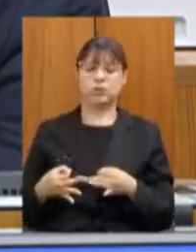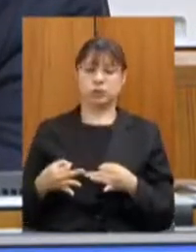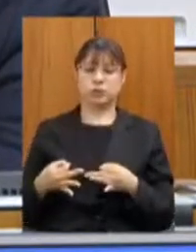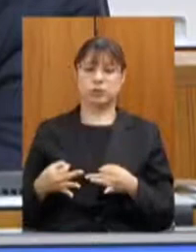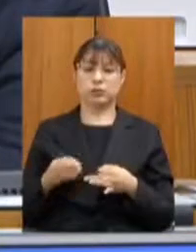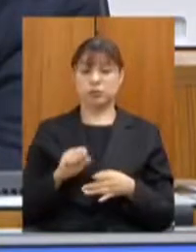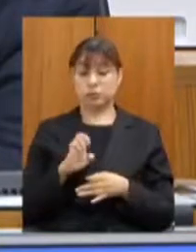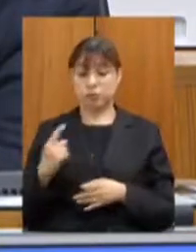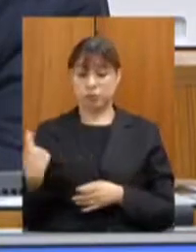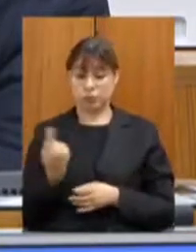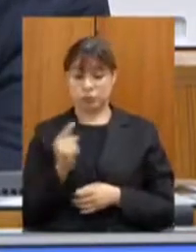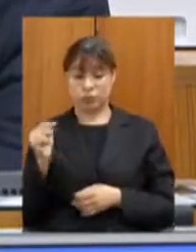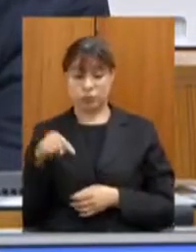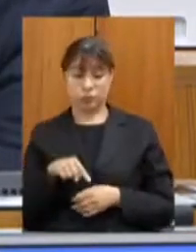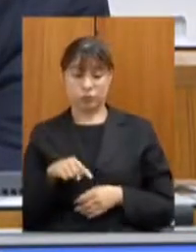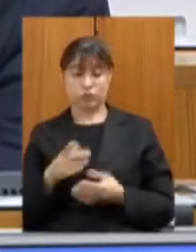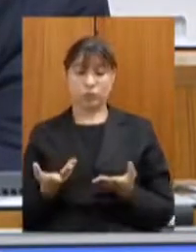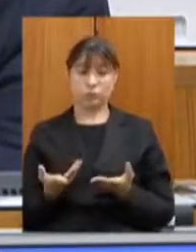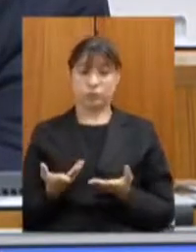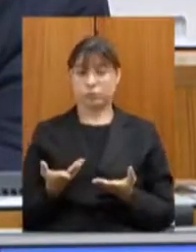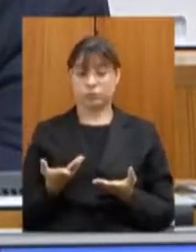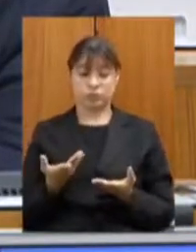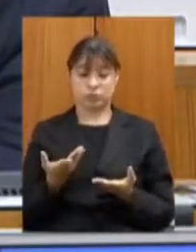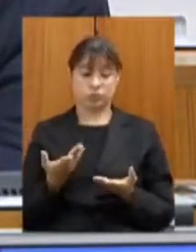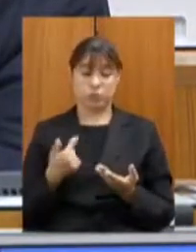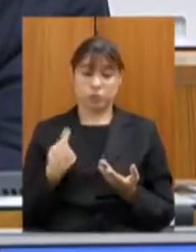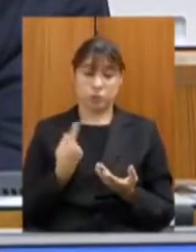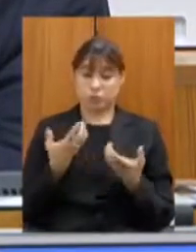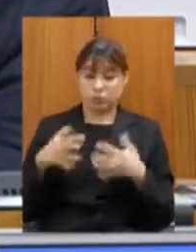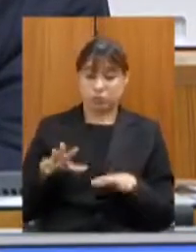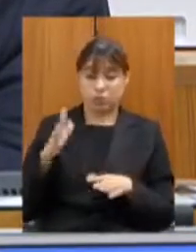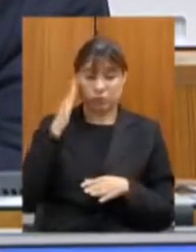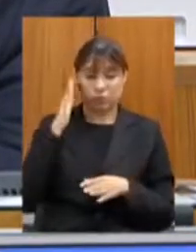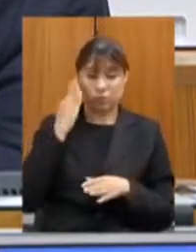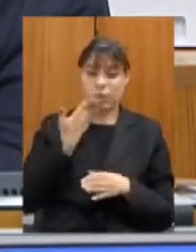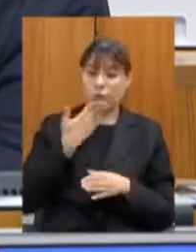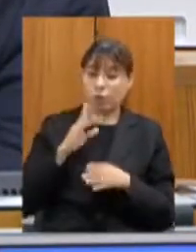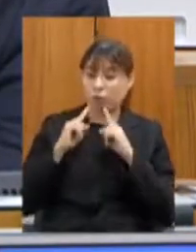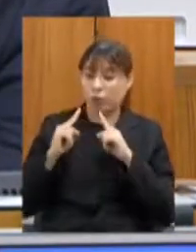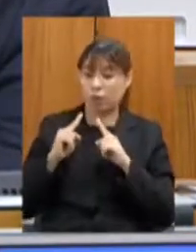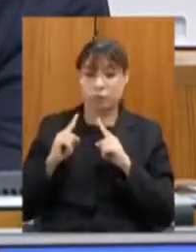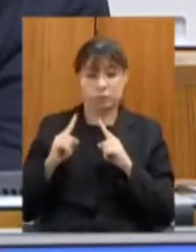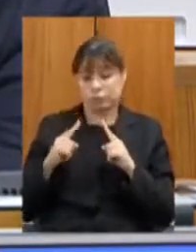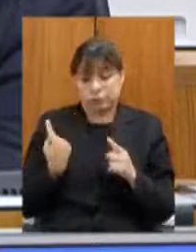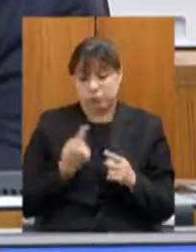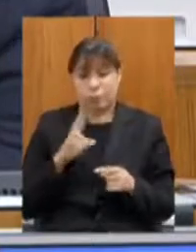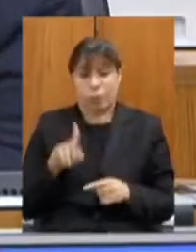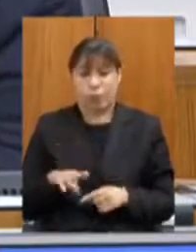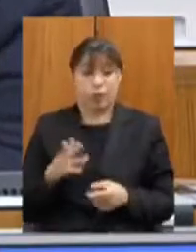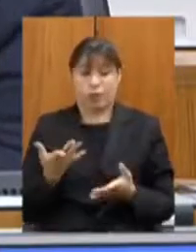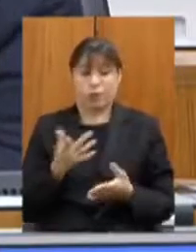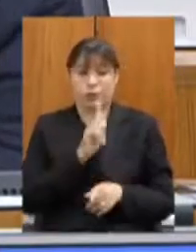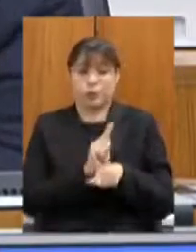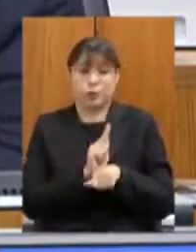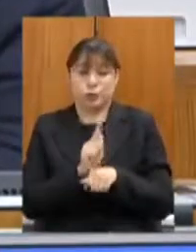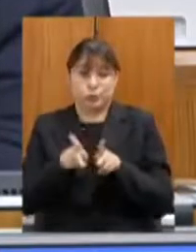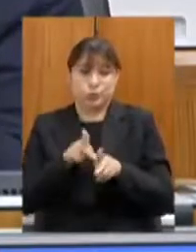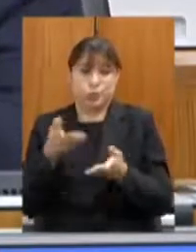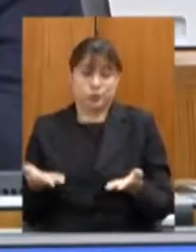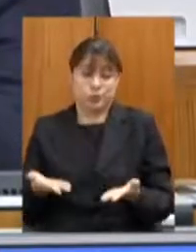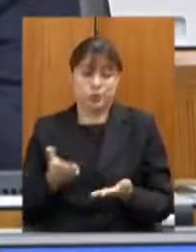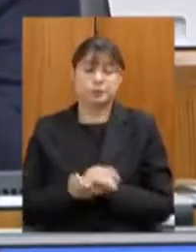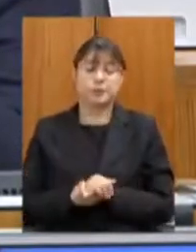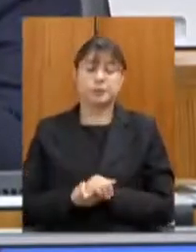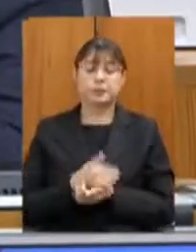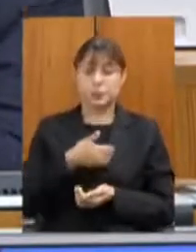e não tivéssemos dispostos a ouvir as reivindicações não seríamos gestores públicos portanto eu queria